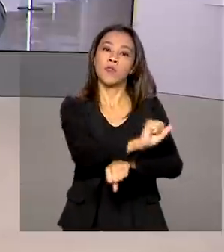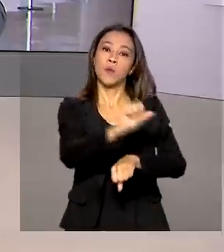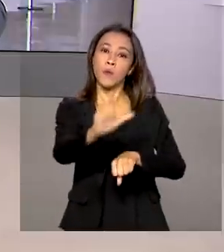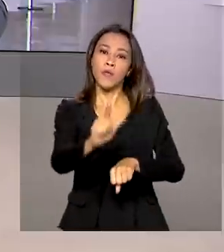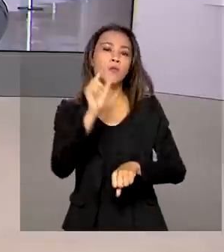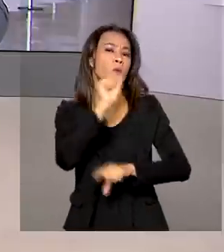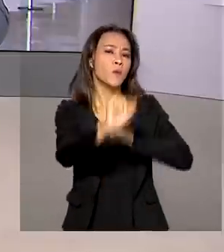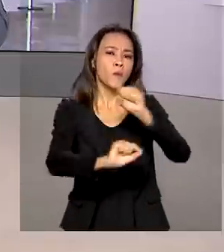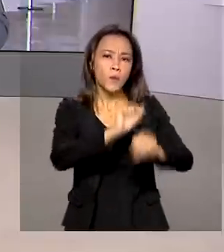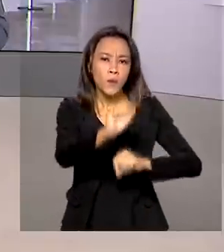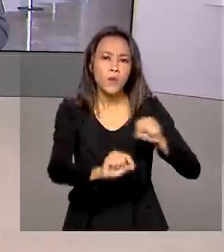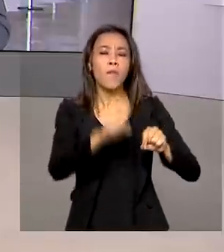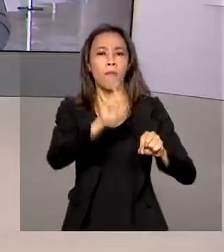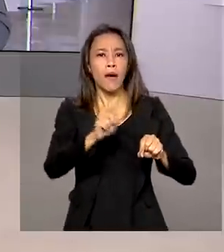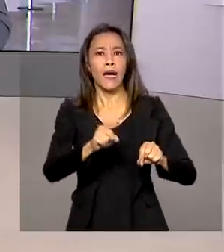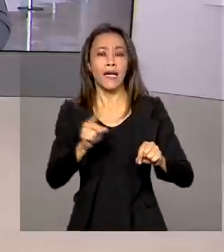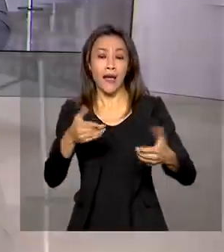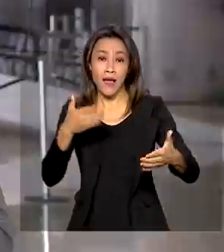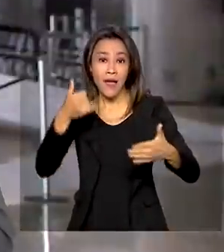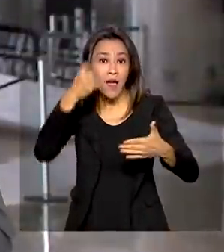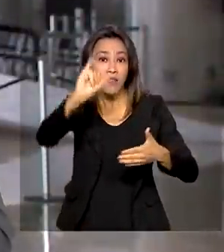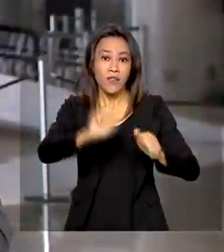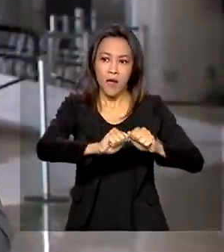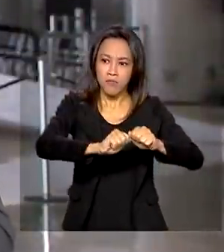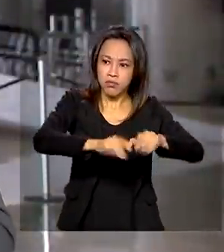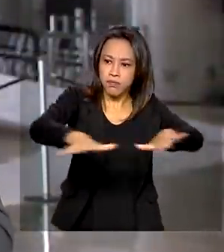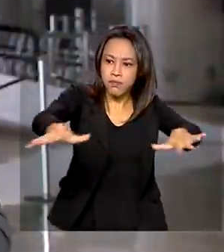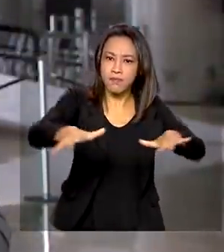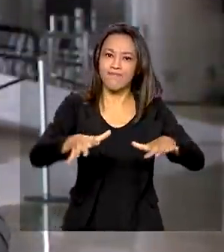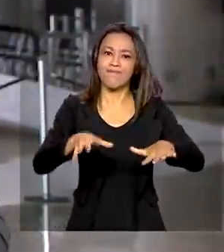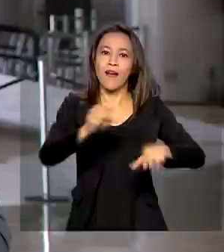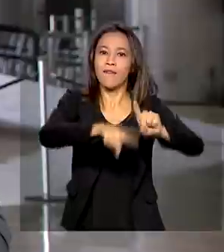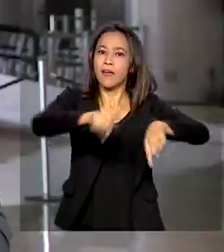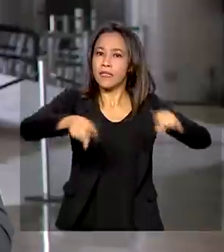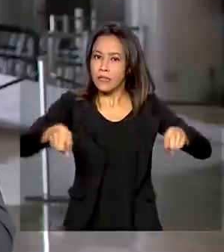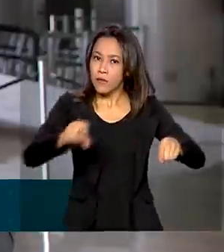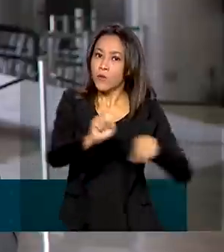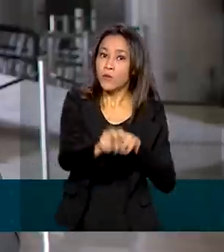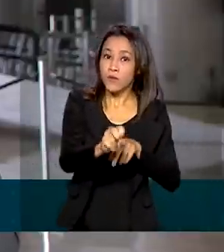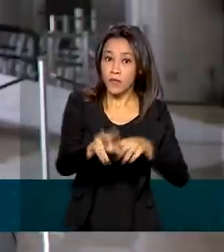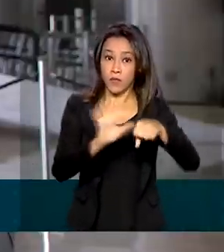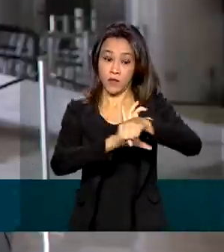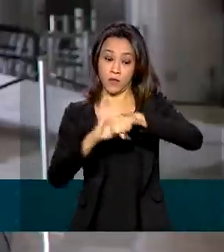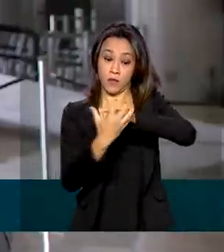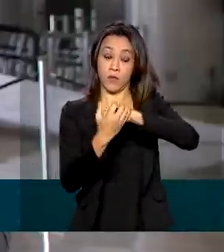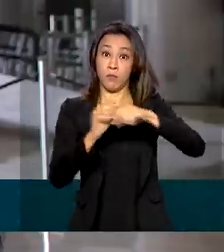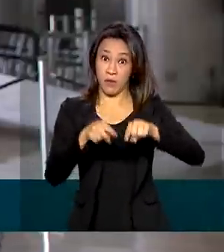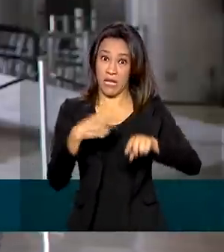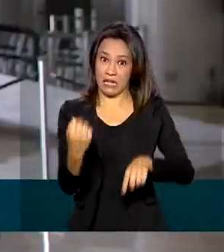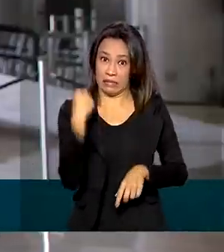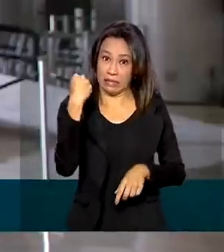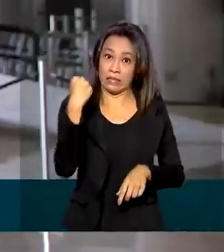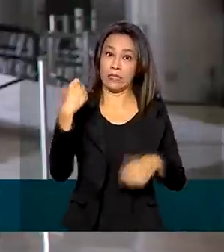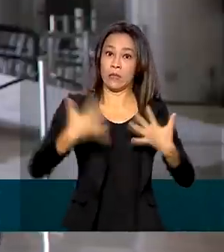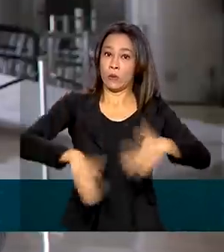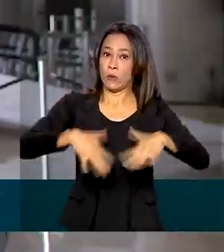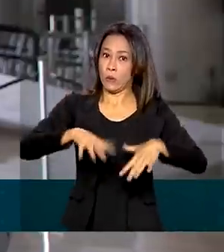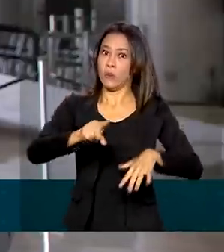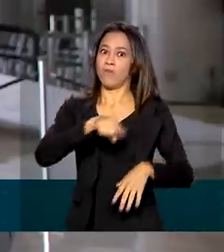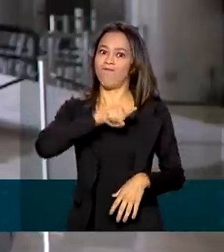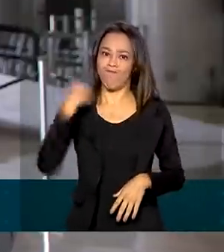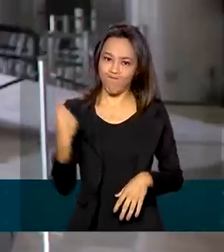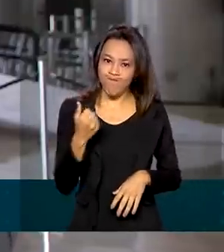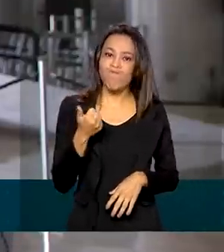andamento às medidas de contenção da variante indiana, que tem preocupado muito o governo federal porque é muito agressiva e também muito fatal.